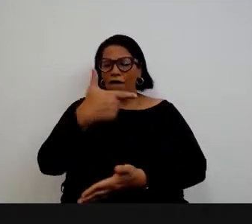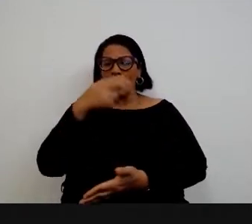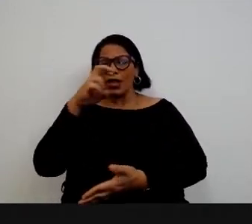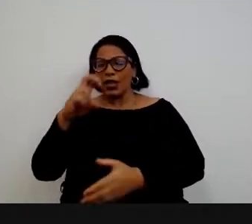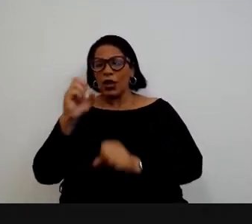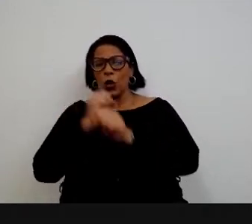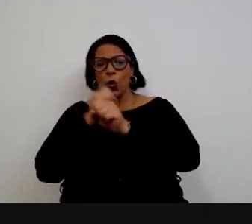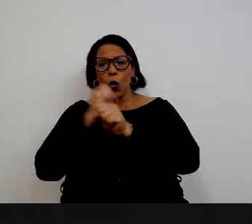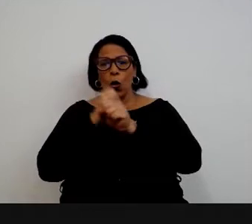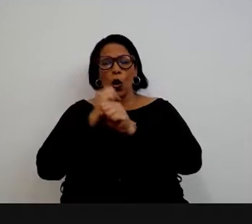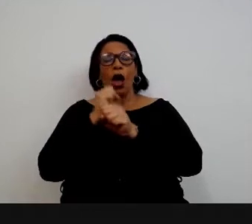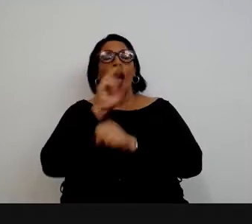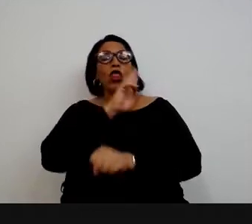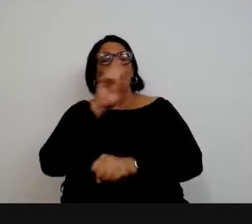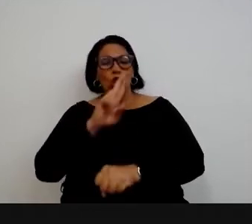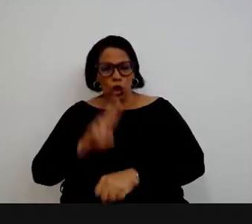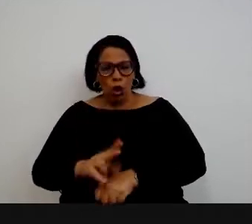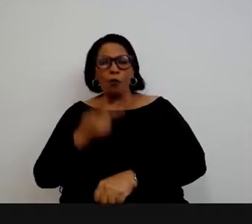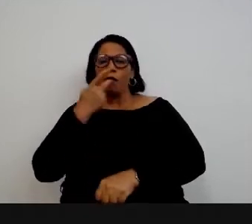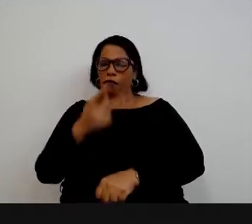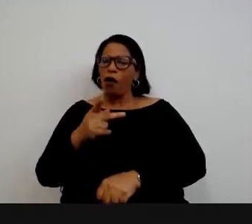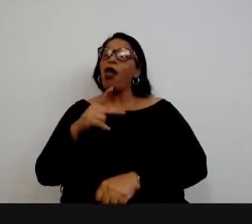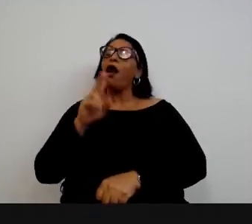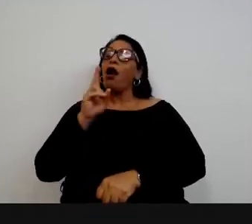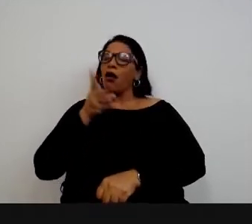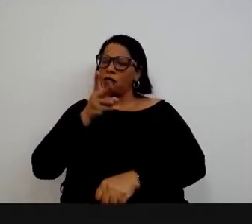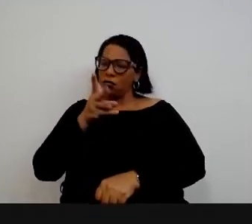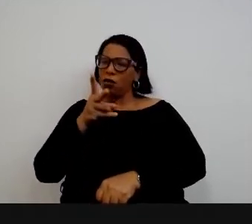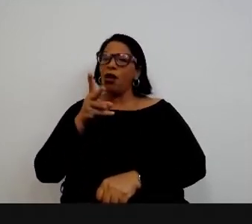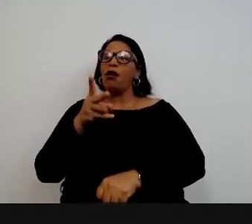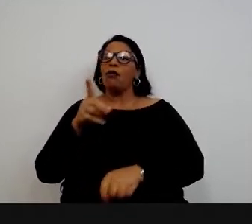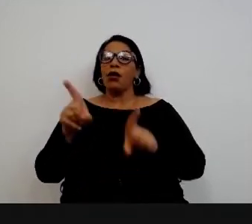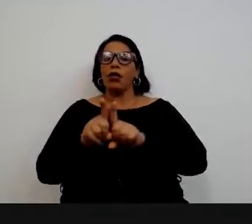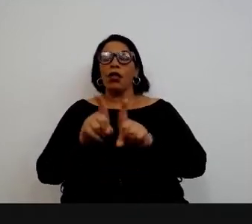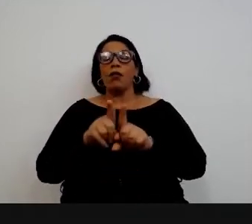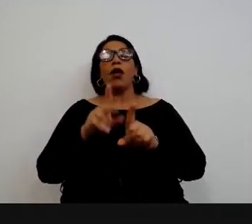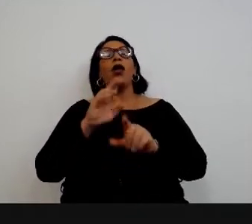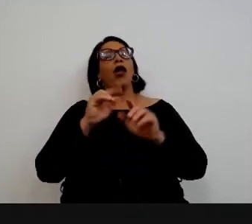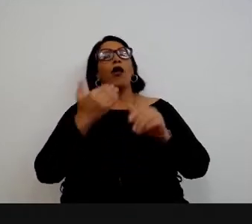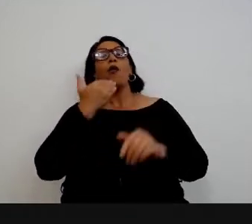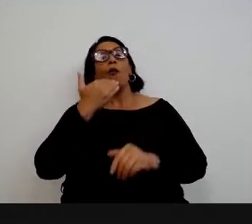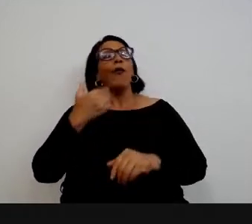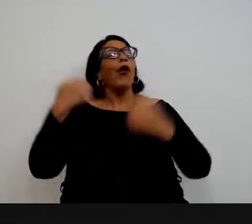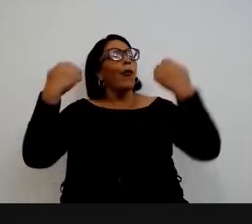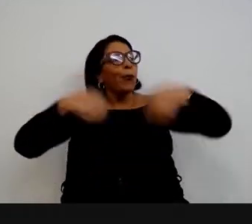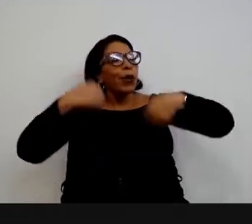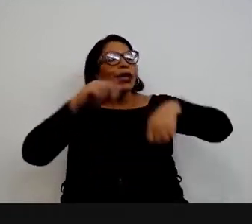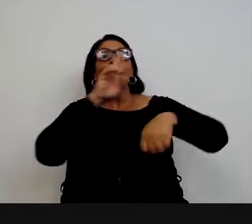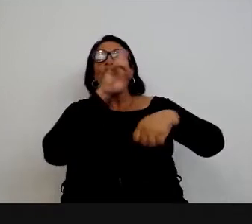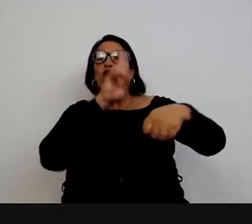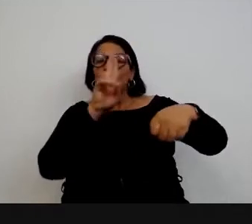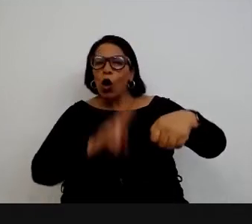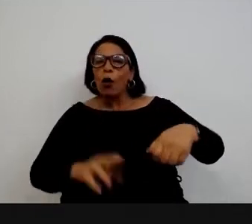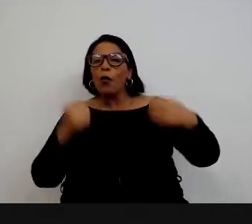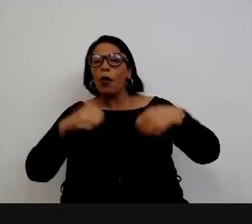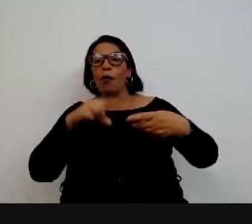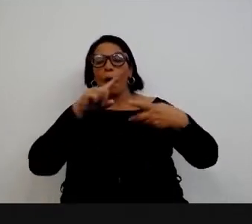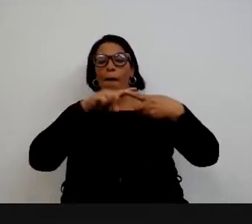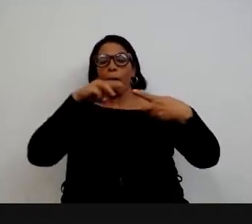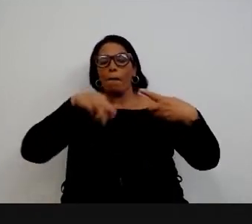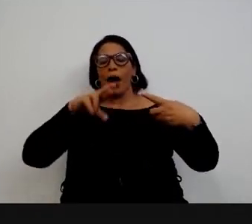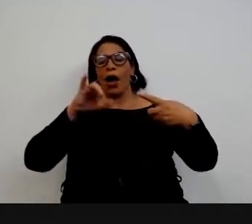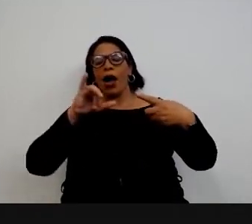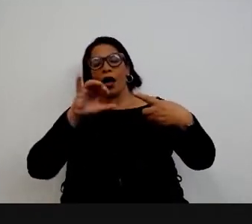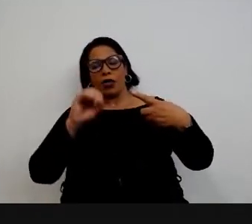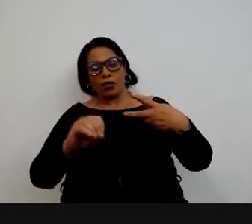anos, e aí eu destaco alguns nomes, embora algumas dessas pessoas não queiram ser nominadas, mas eu preciso nominar, Márcio